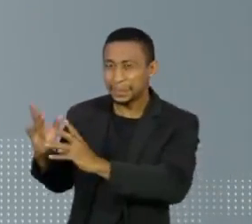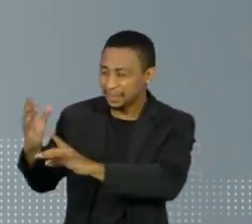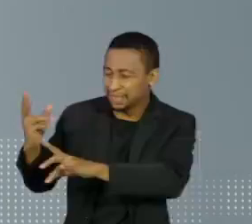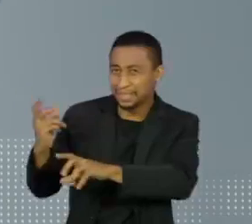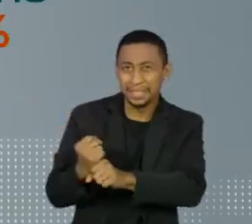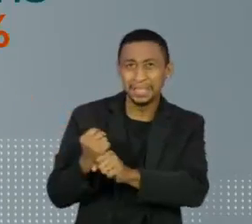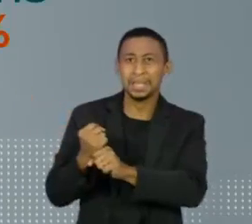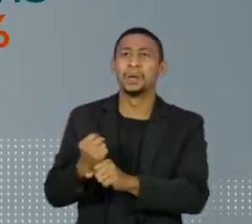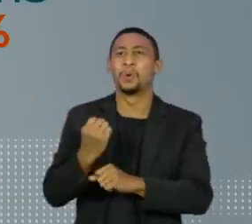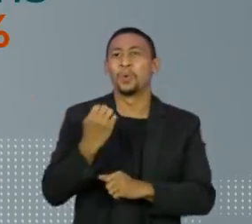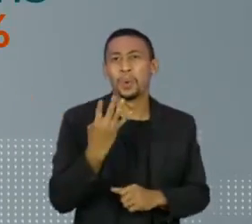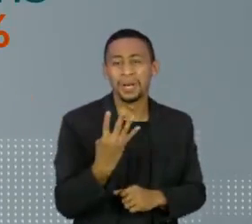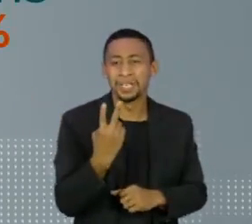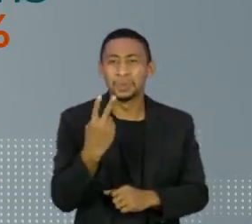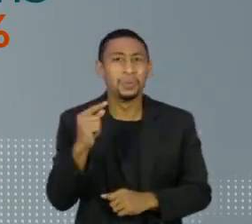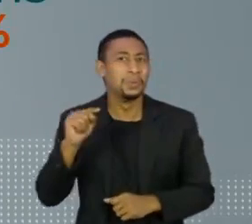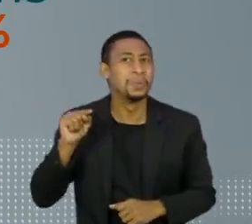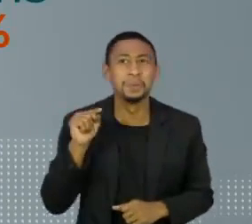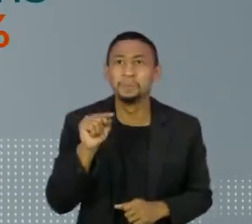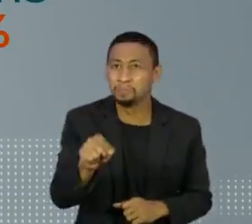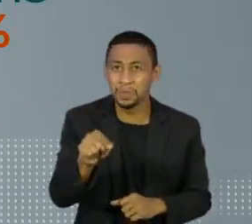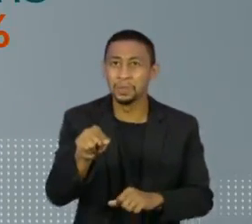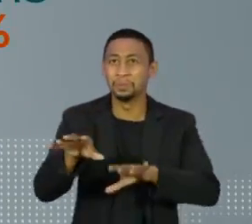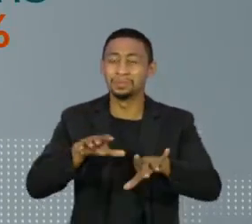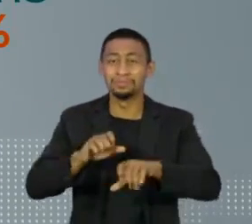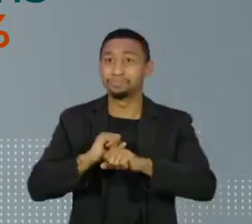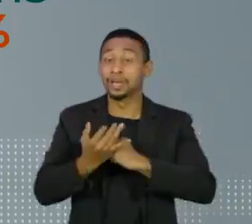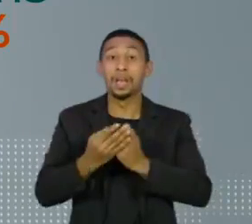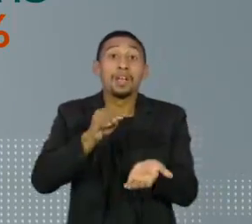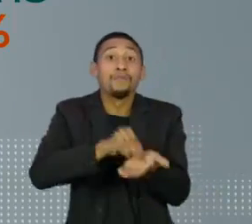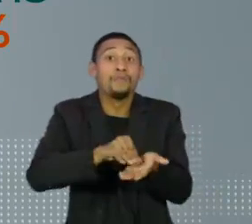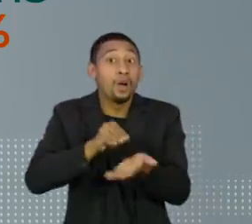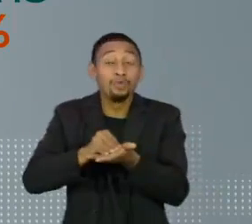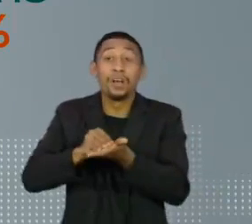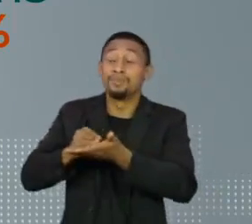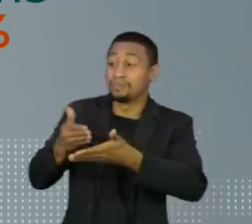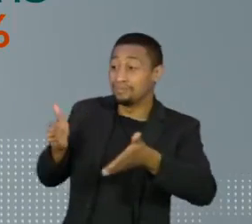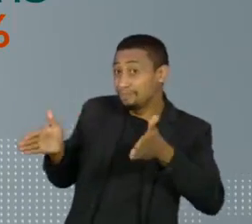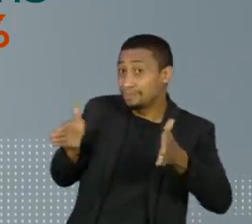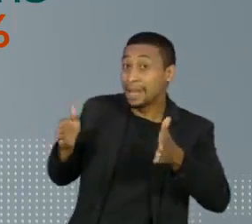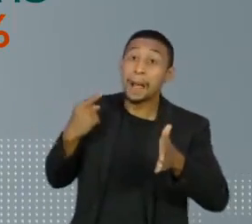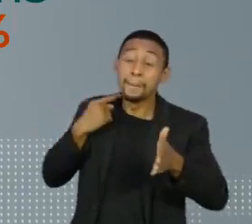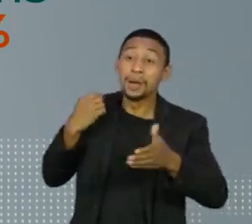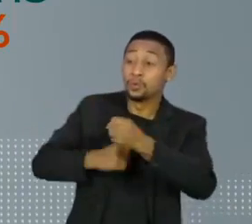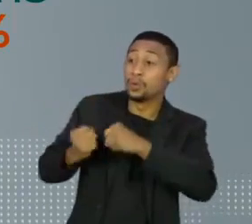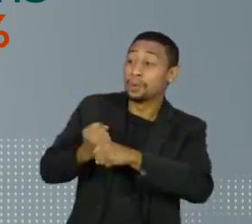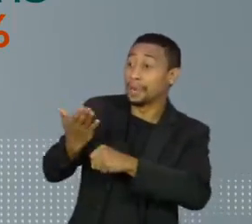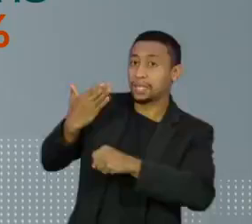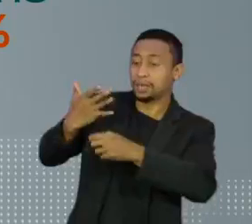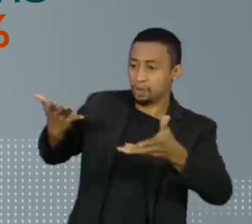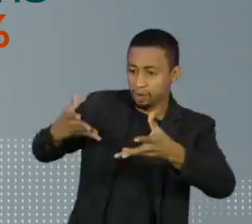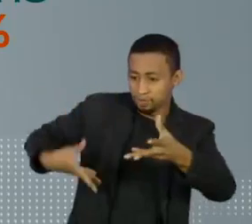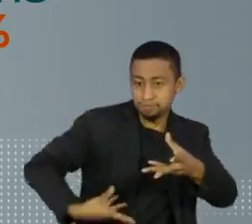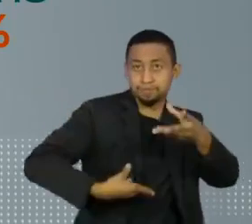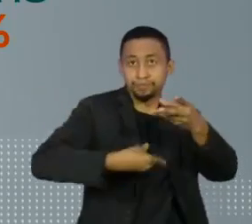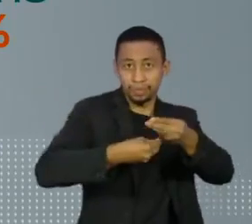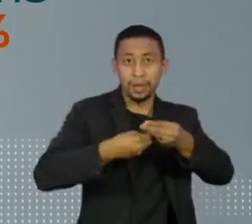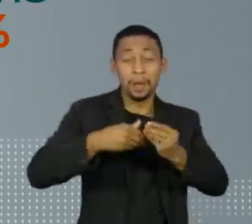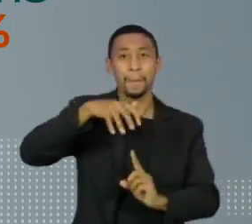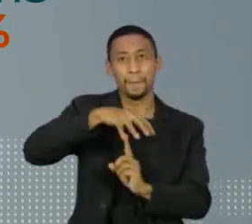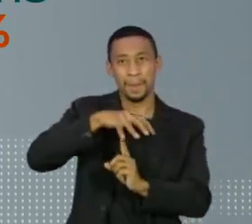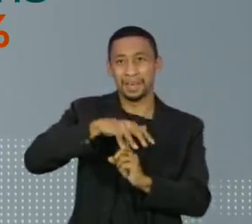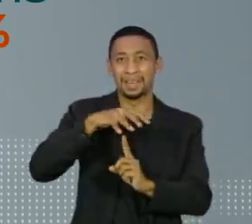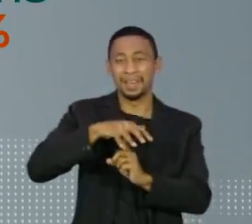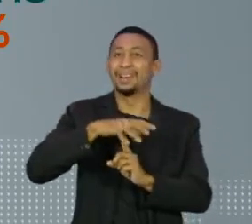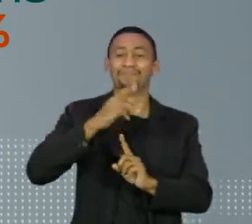mais de 42.000 casos que não estavam computados desde maio do ano passado, o Paraná agora é o